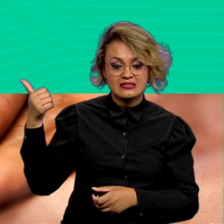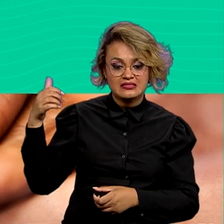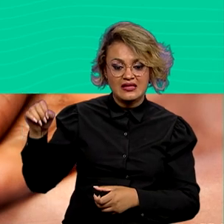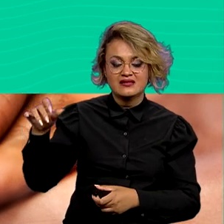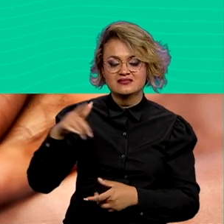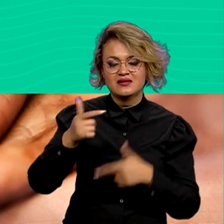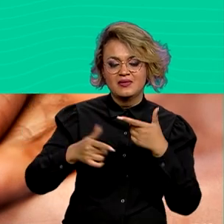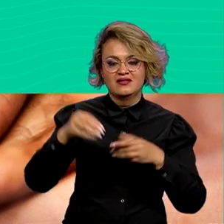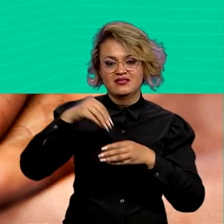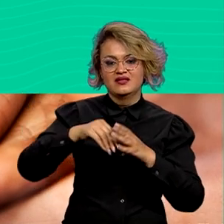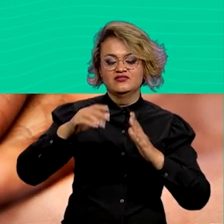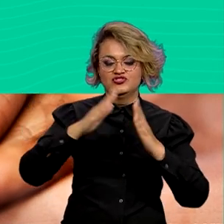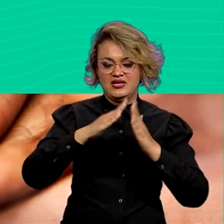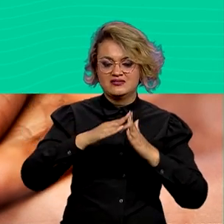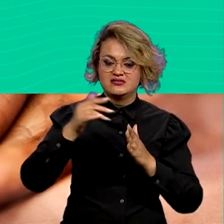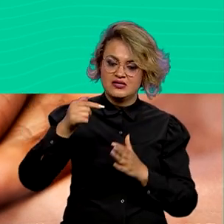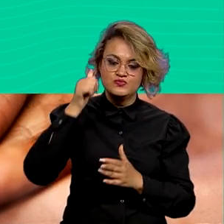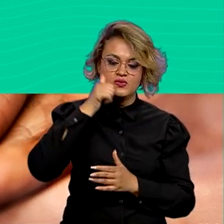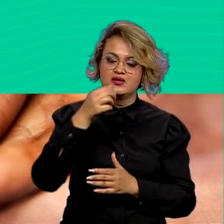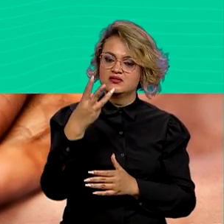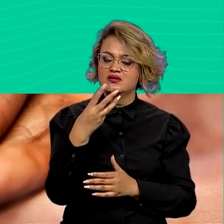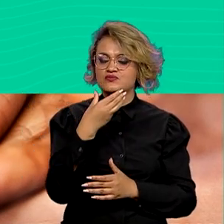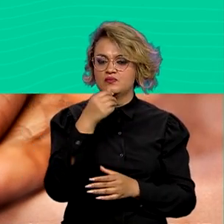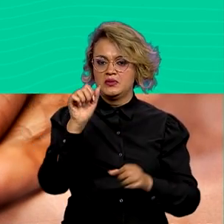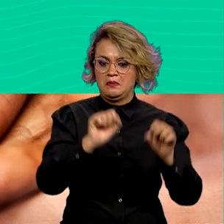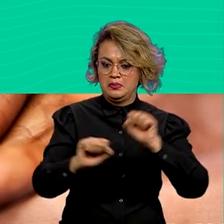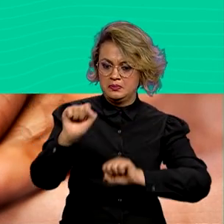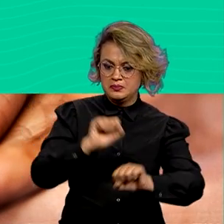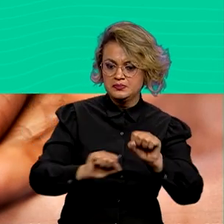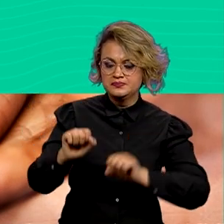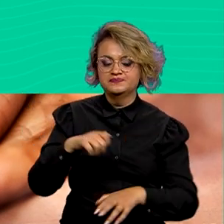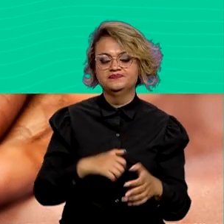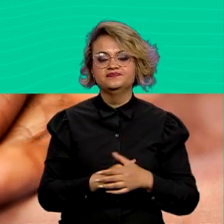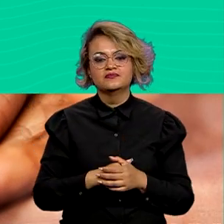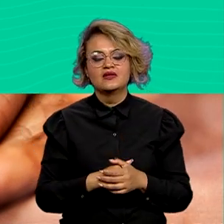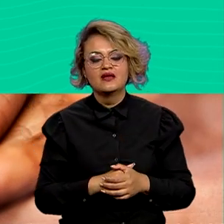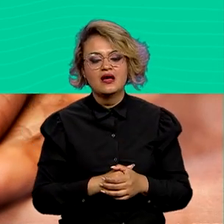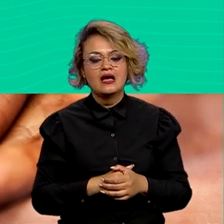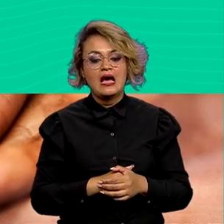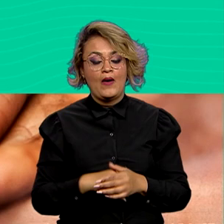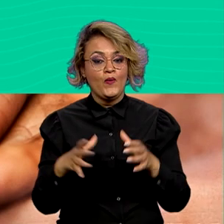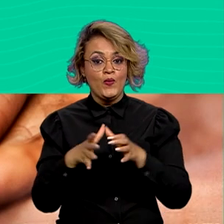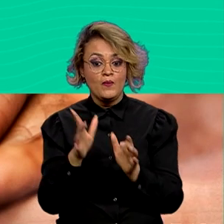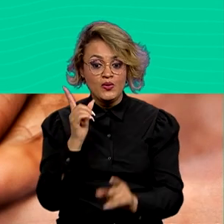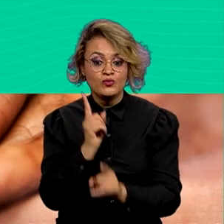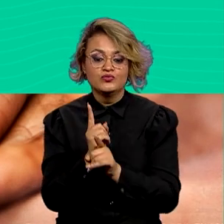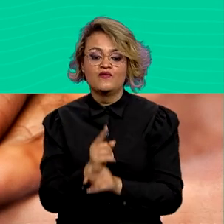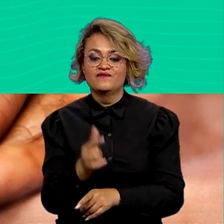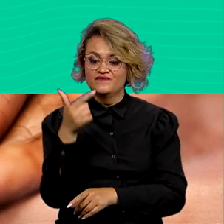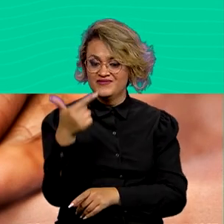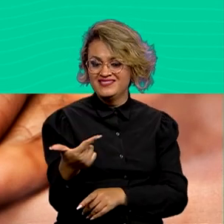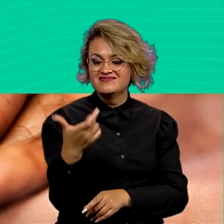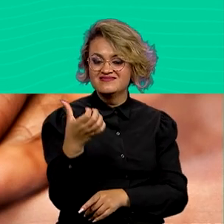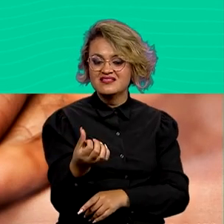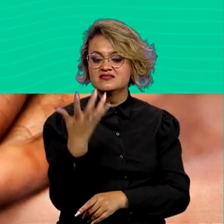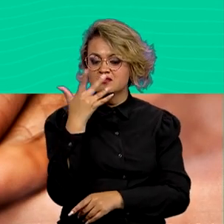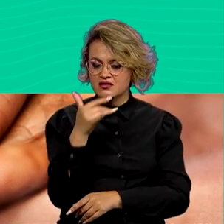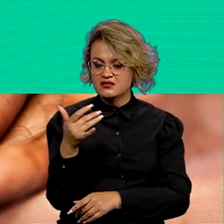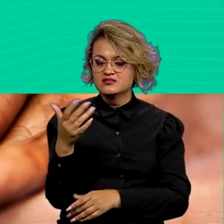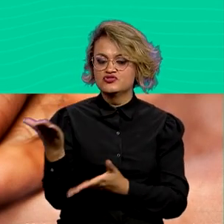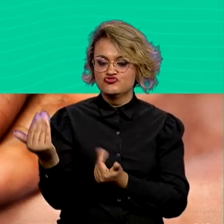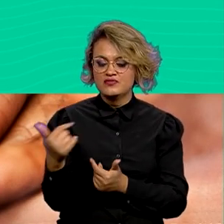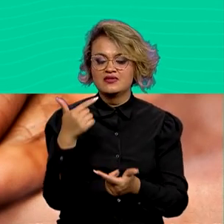domésticos, 7 mulheres e 3 homens. As equipes flagraram ainda 26 crianças e